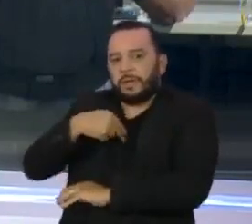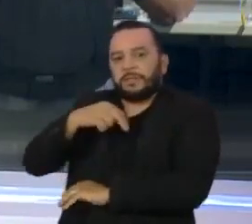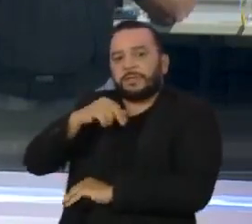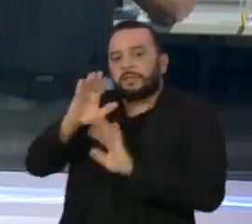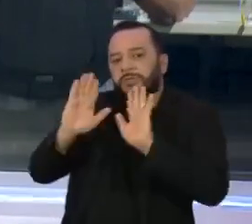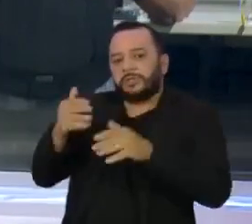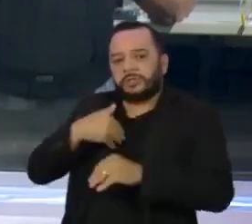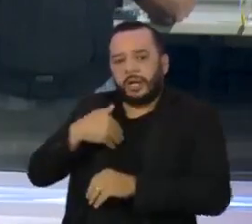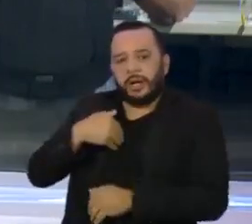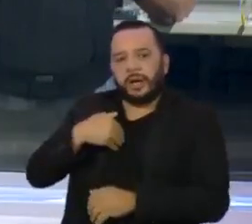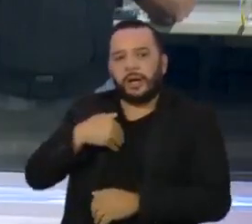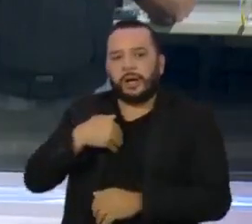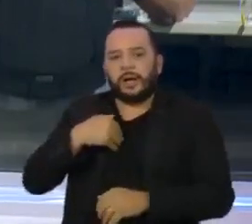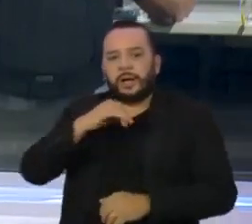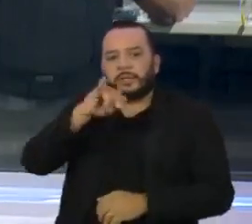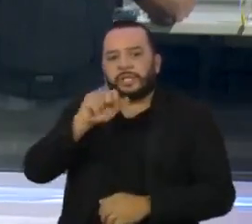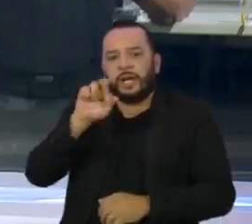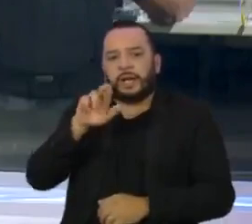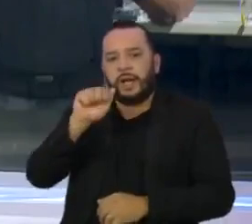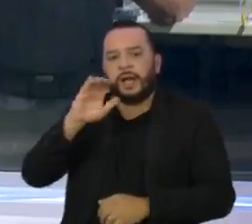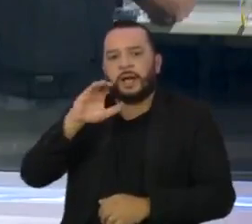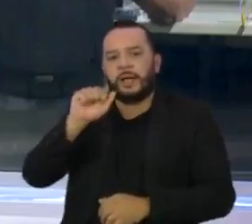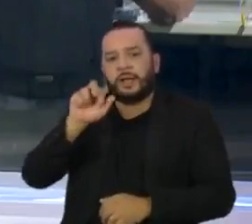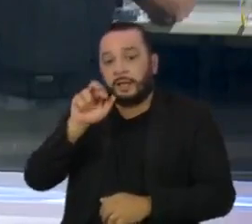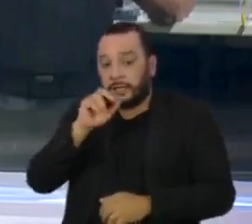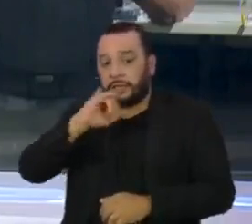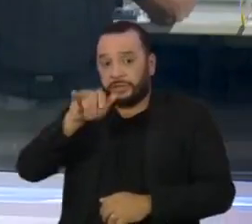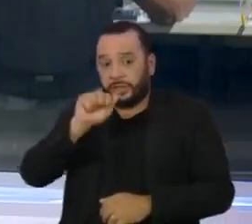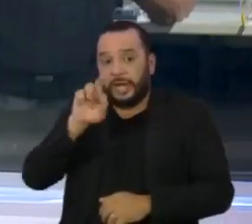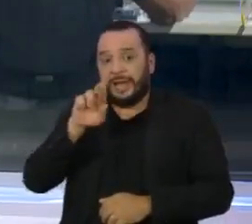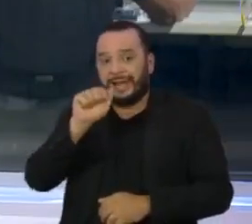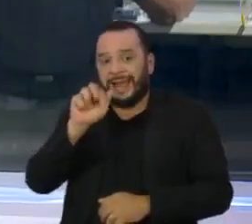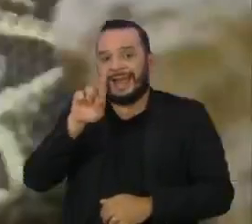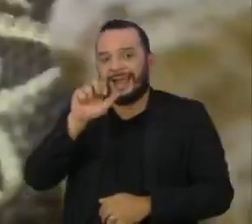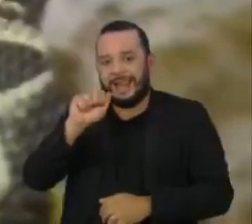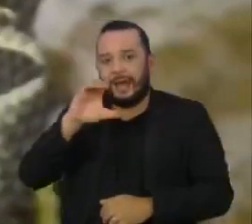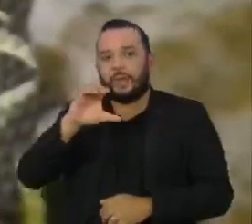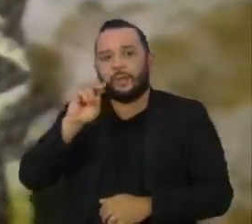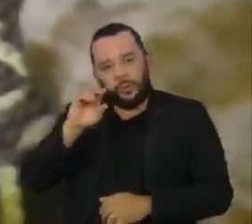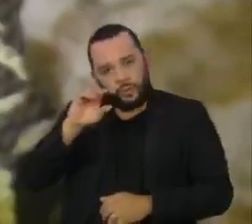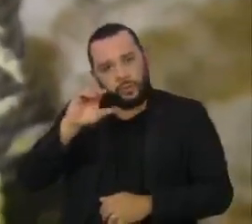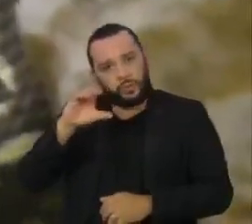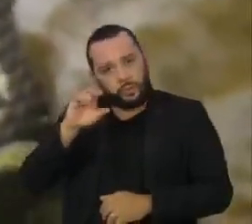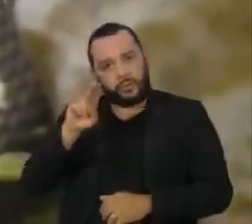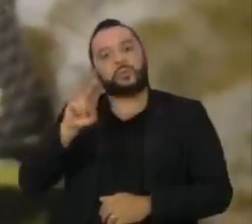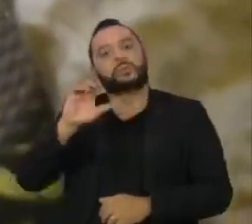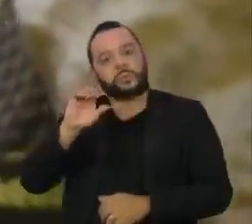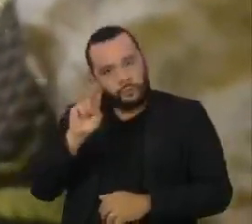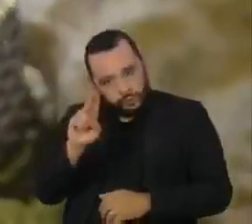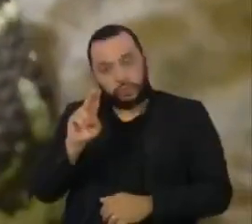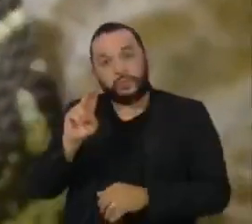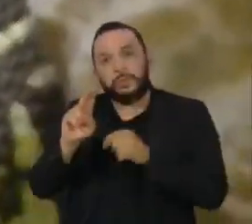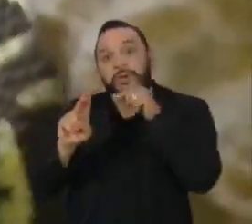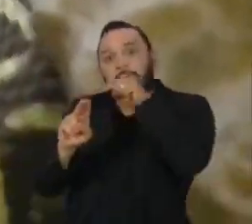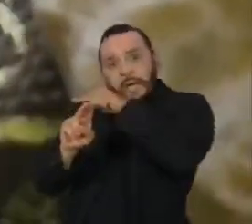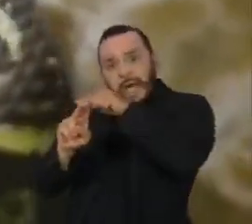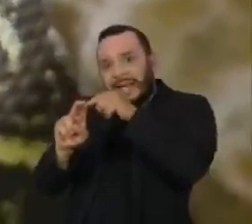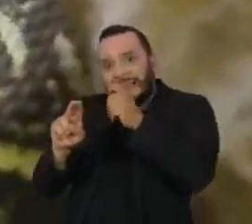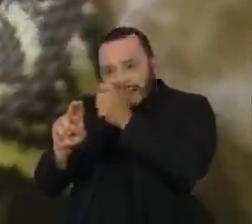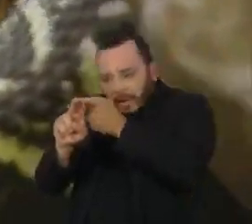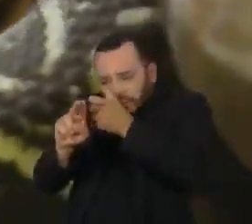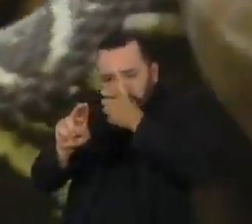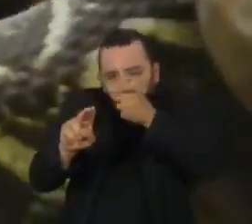brasileiros, se mostrou eficaz para prevenir o avanço da Covid-19. Ela é a segunda maior serpente